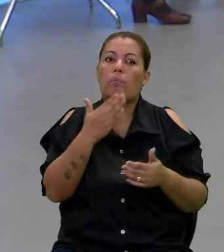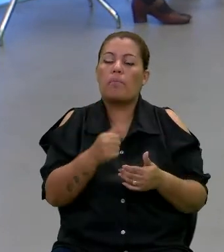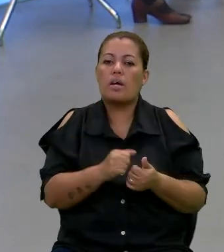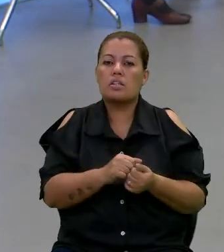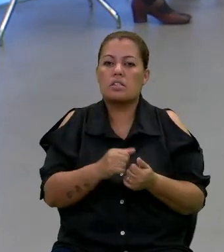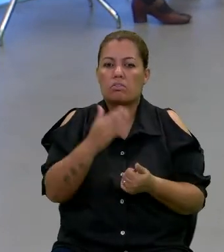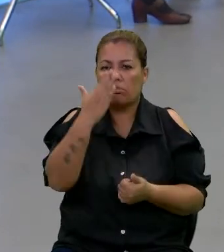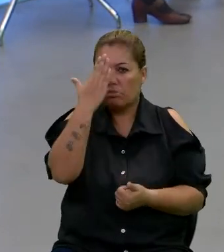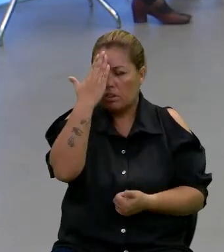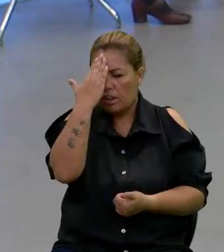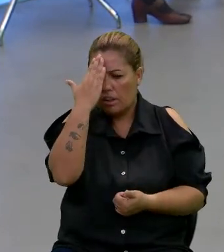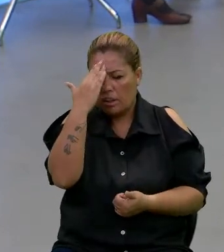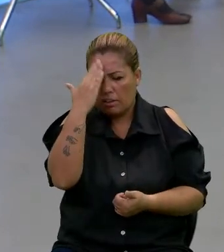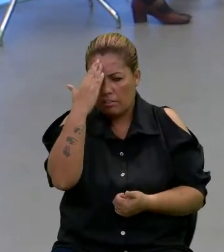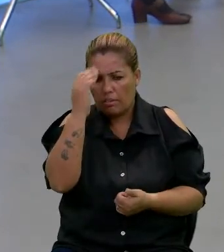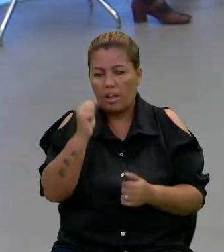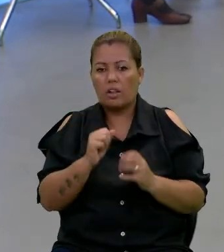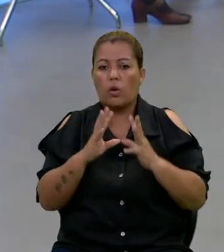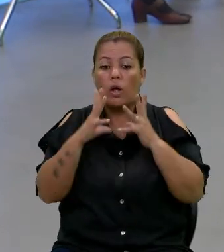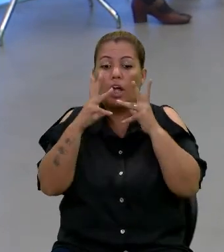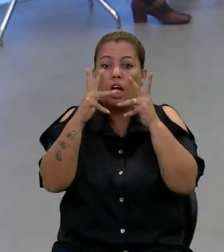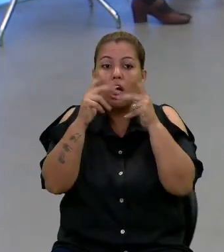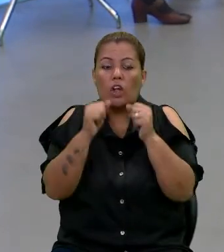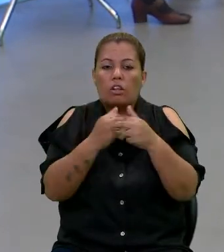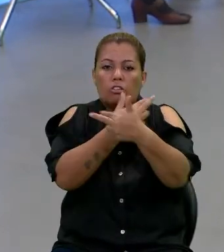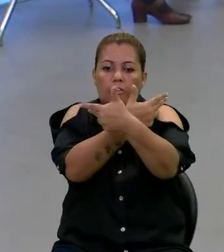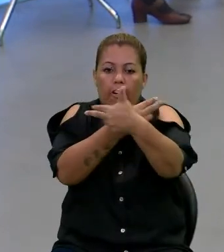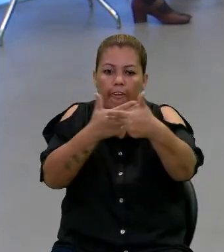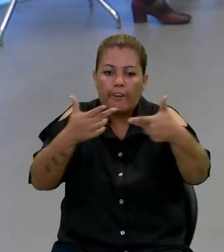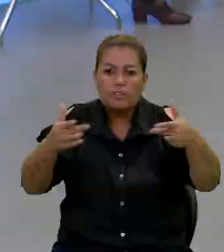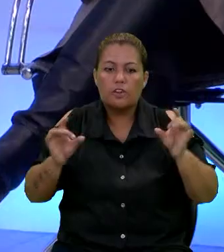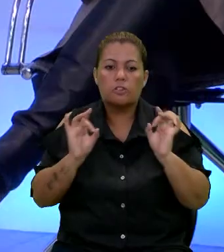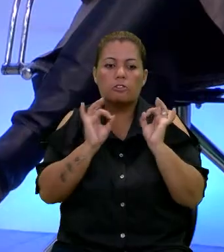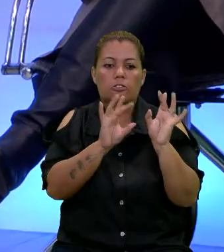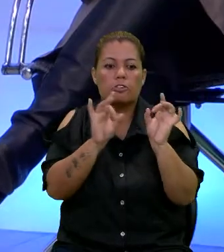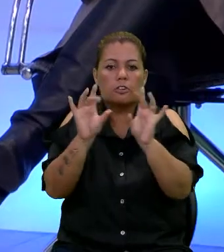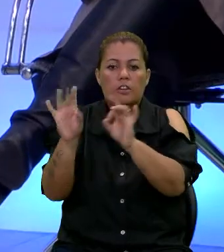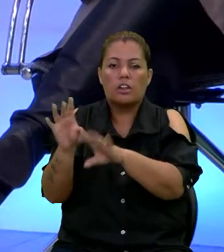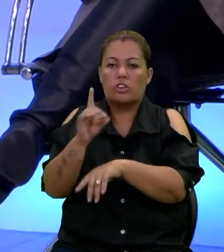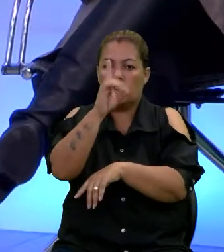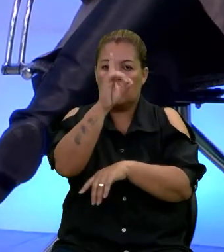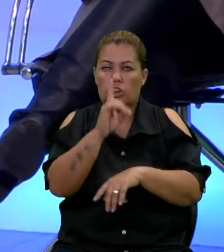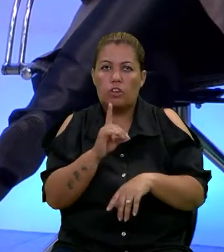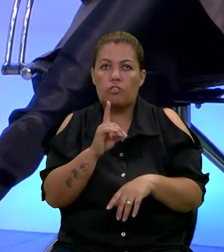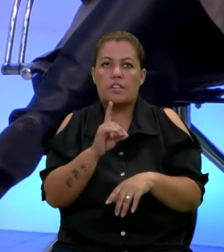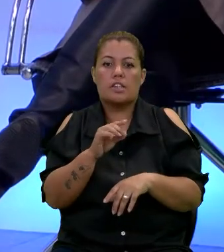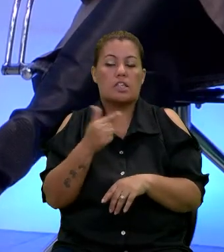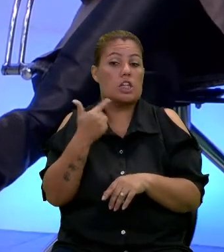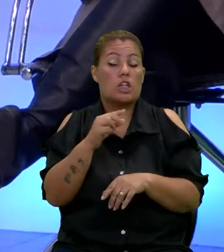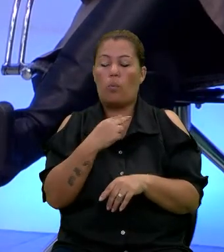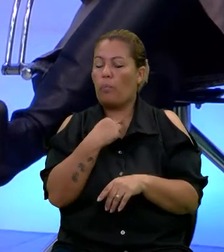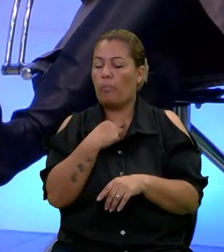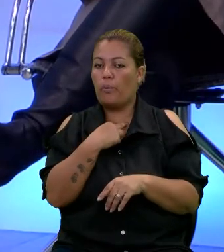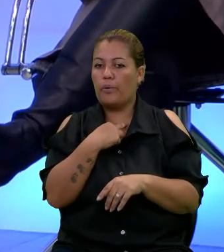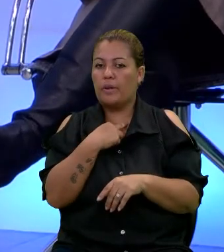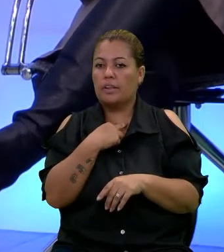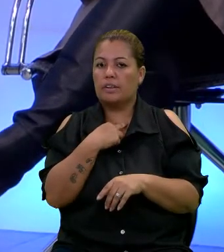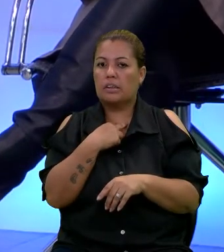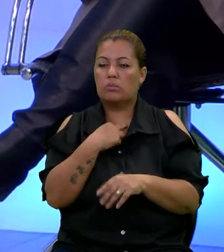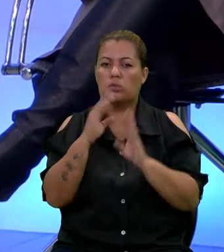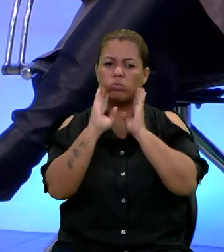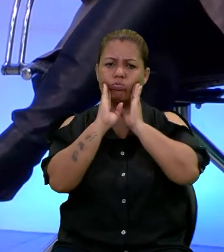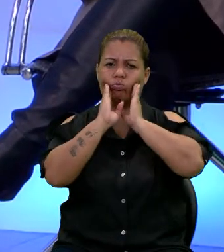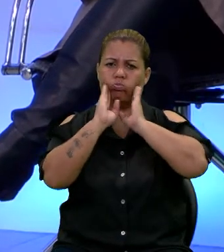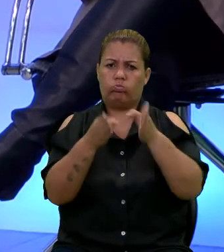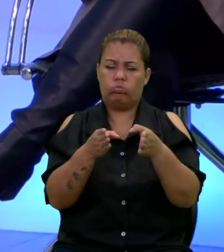que tudo deve atender às diversas especificidades de deficiência. Não podemos mais nos focar